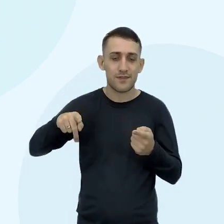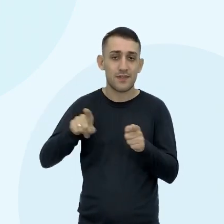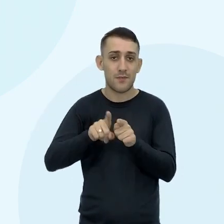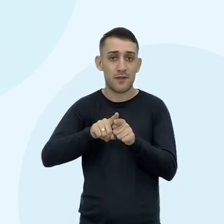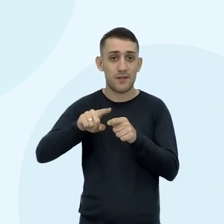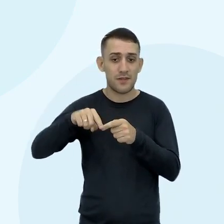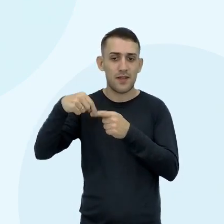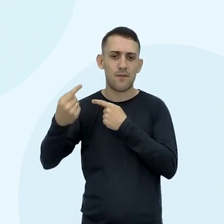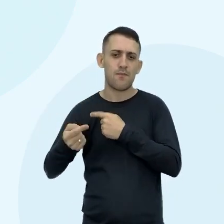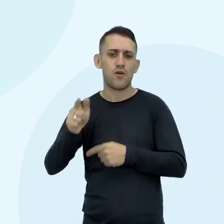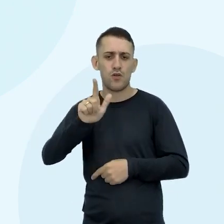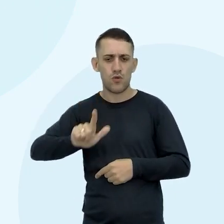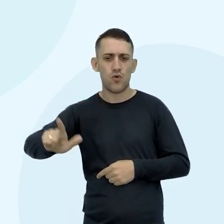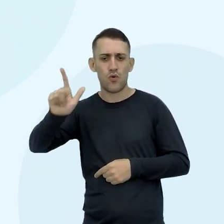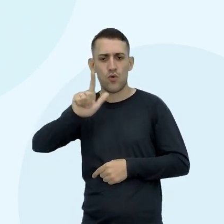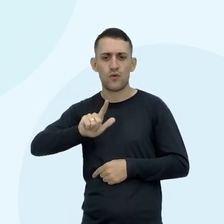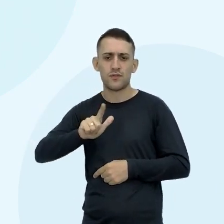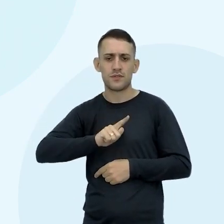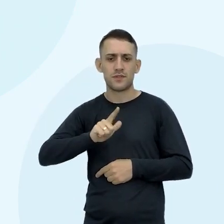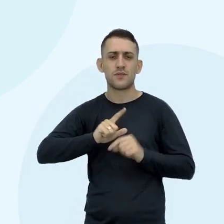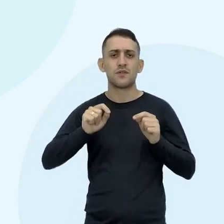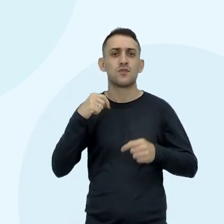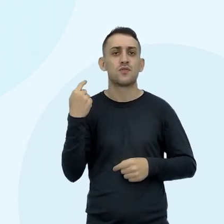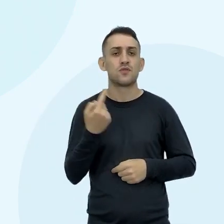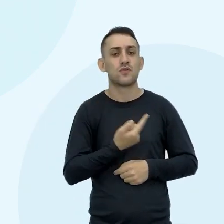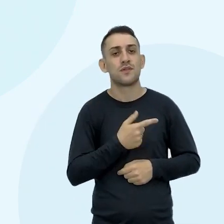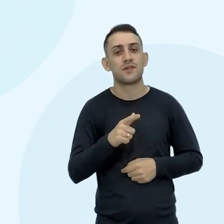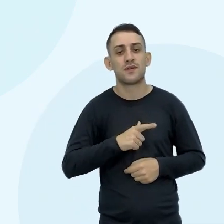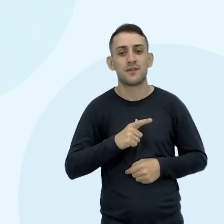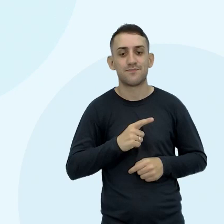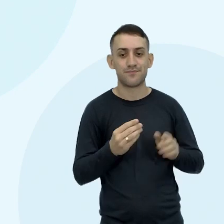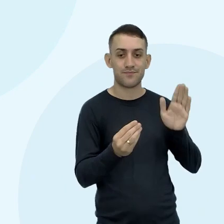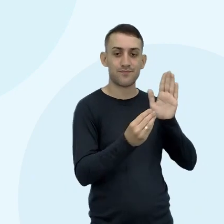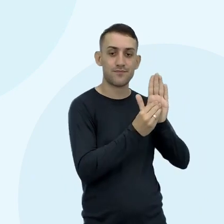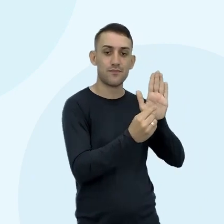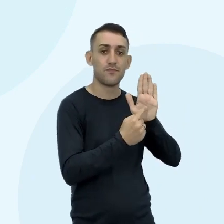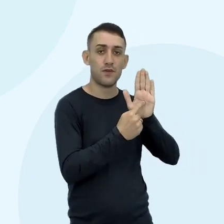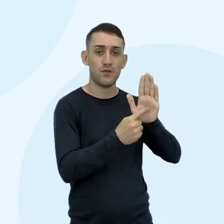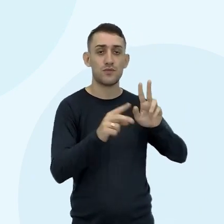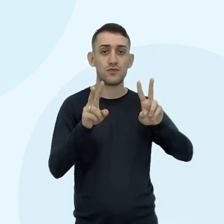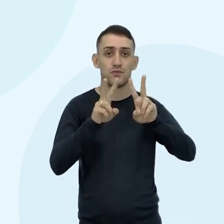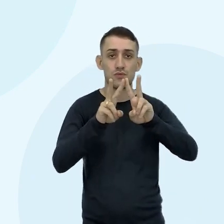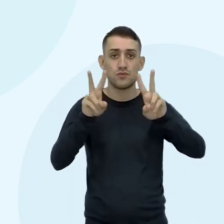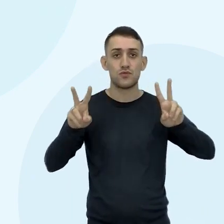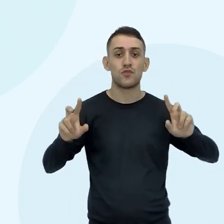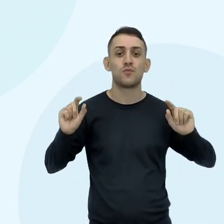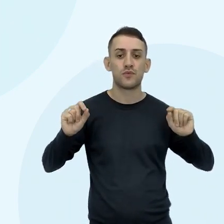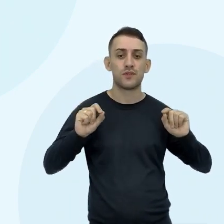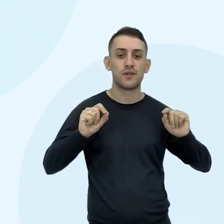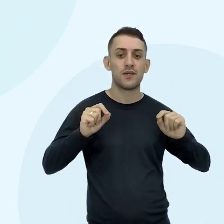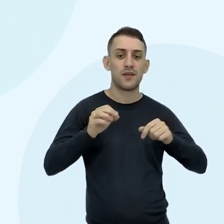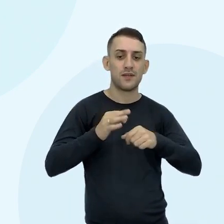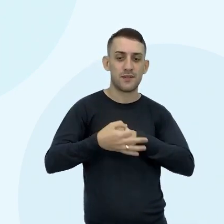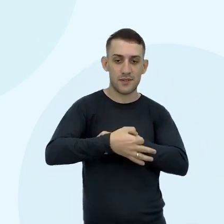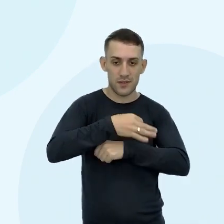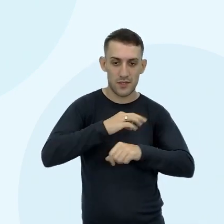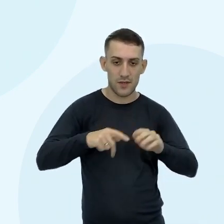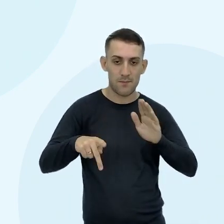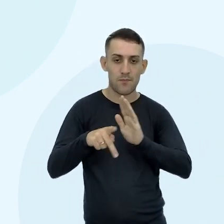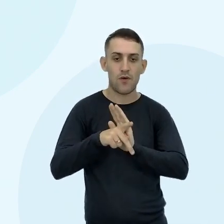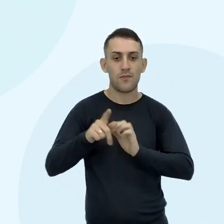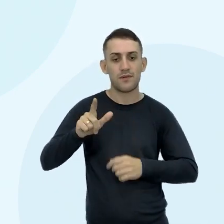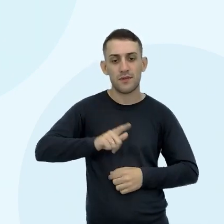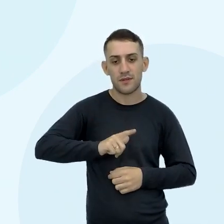depois Claro Contrapondo A gente colocou Uma célula Porque a gente Falou sobre As células E as células